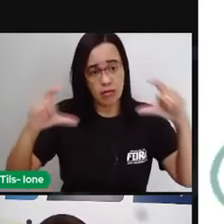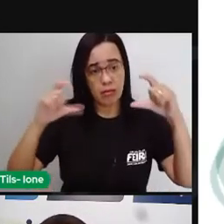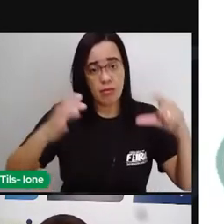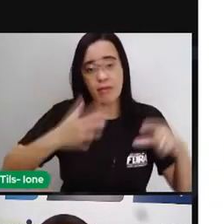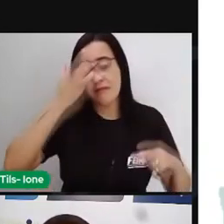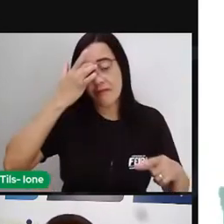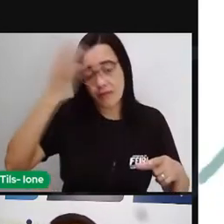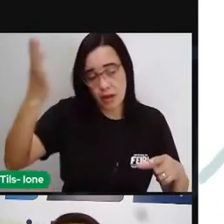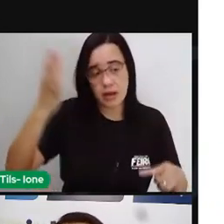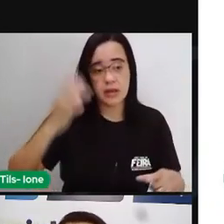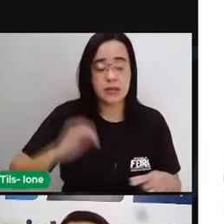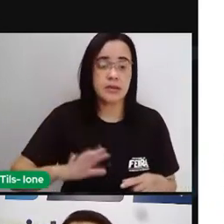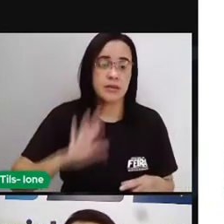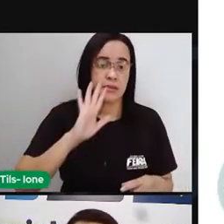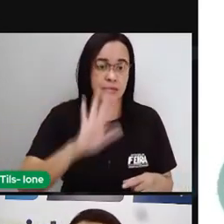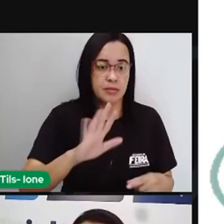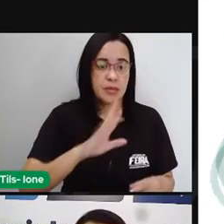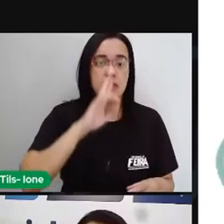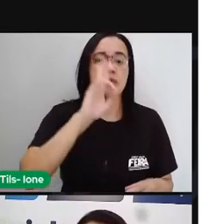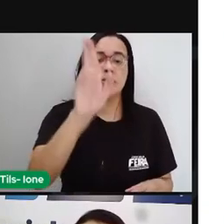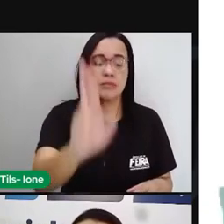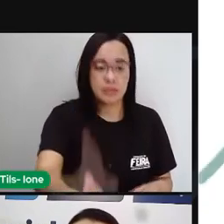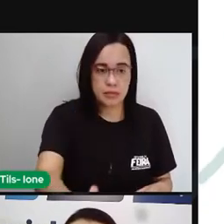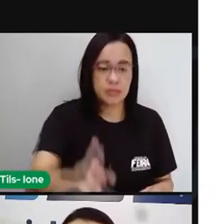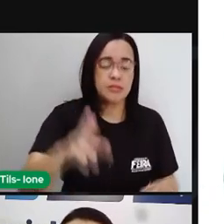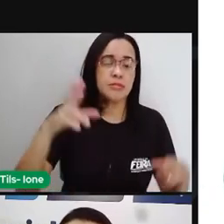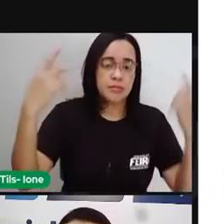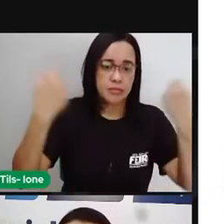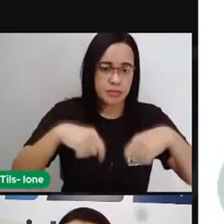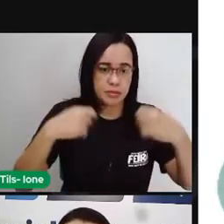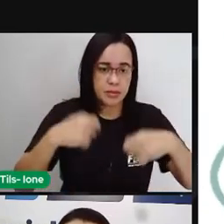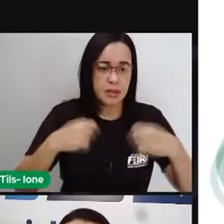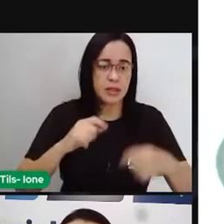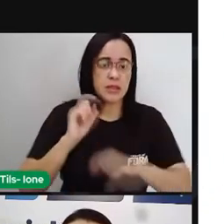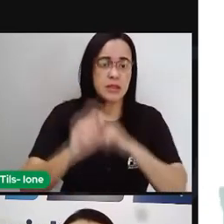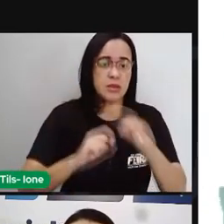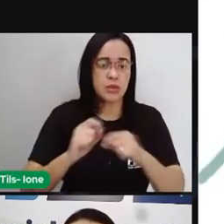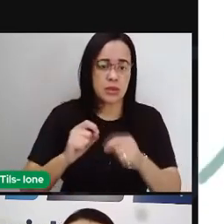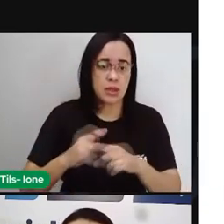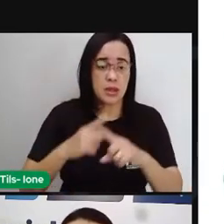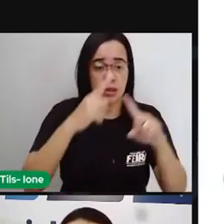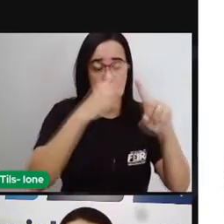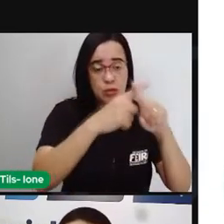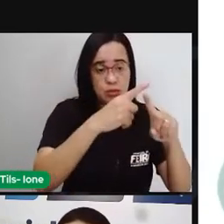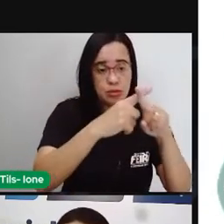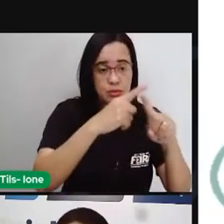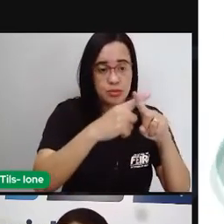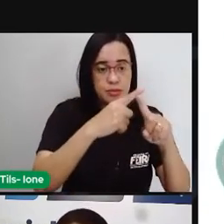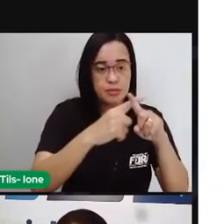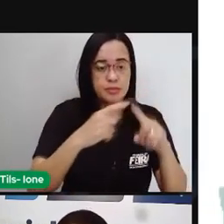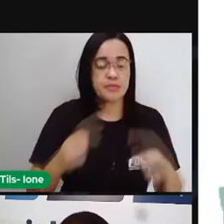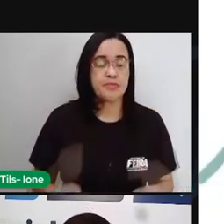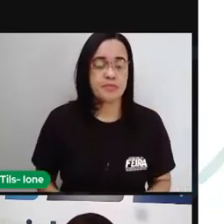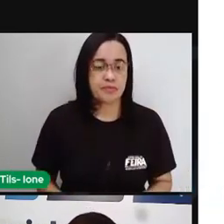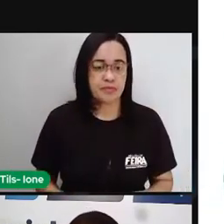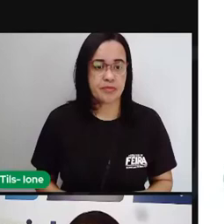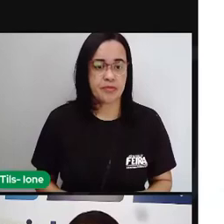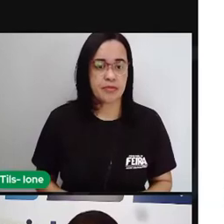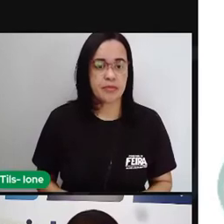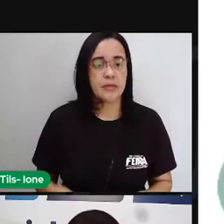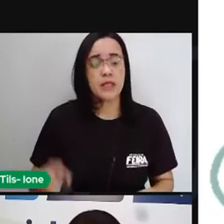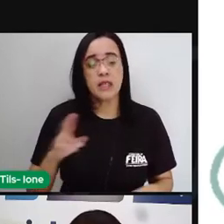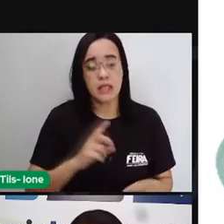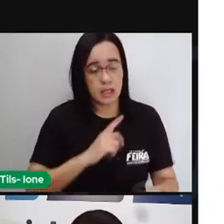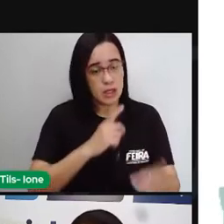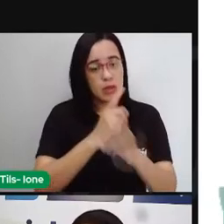horas, né? Mas quando eu acho pra uma hora e depois faço a multiplicação se torna mais fácil, né? Seguir aí o caminho pra achar